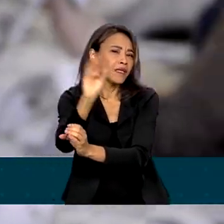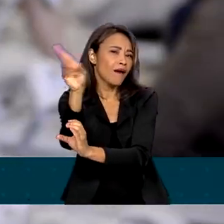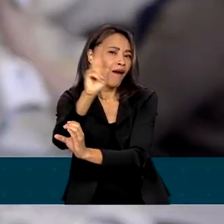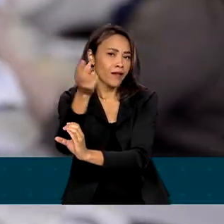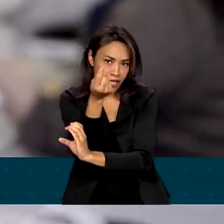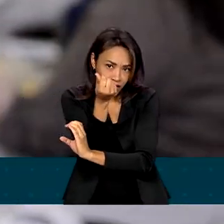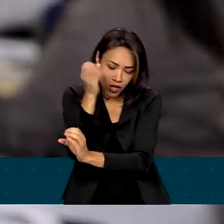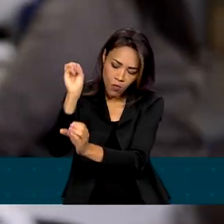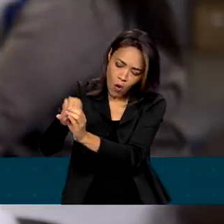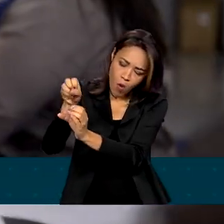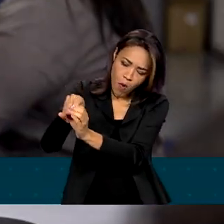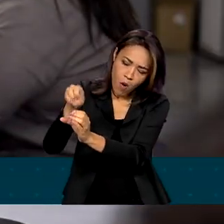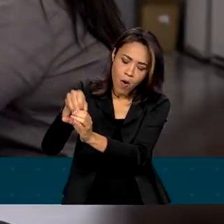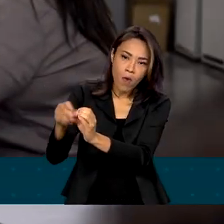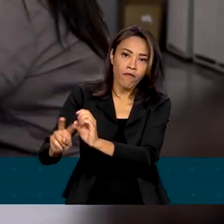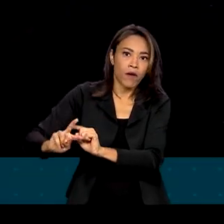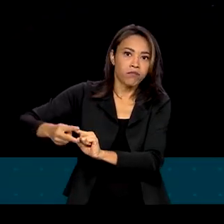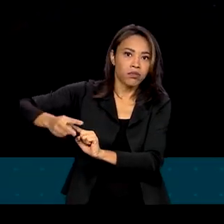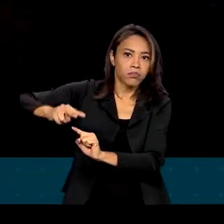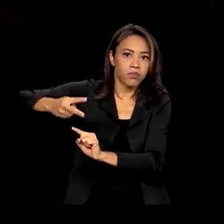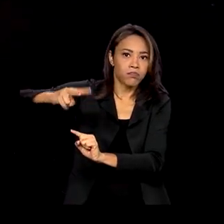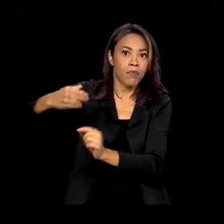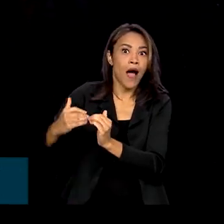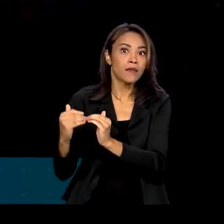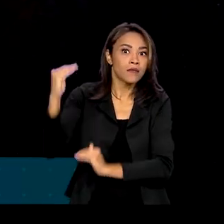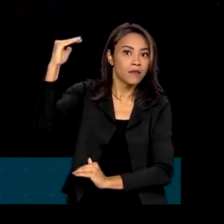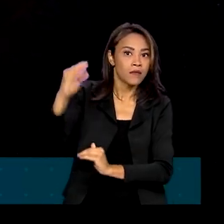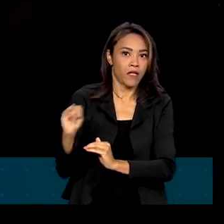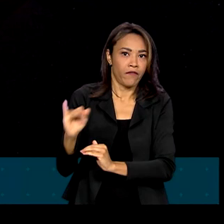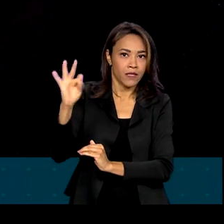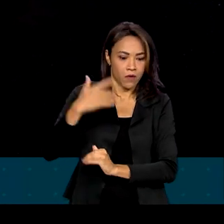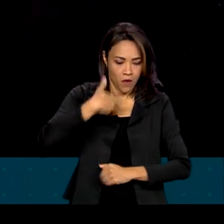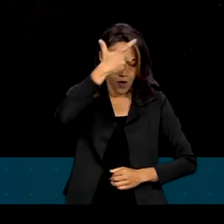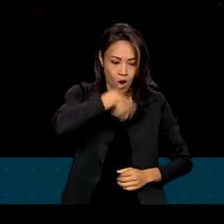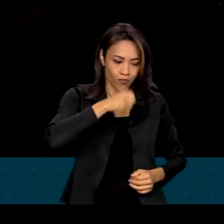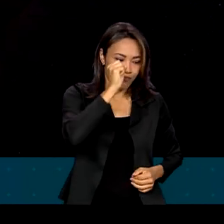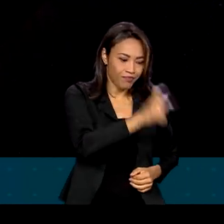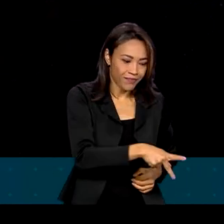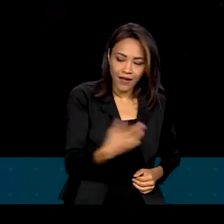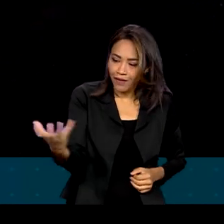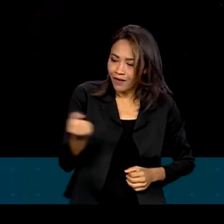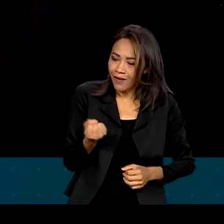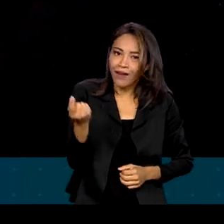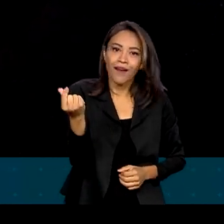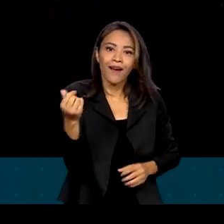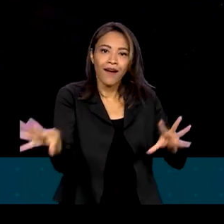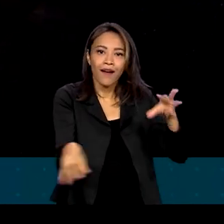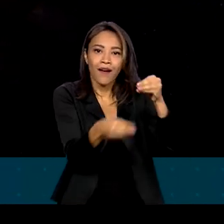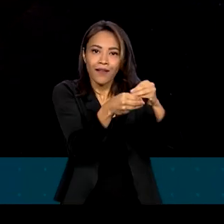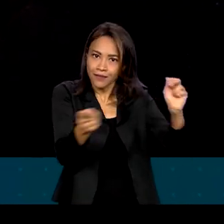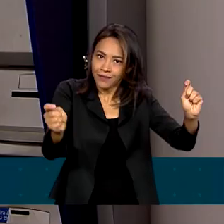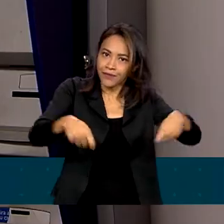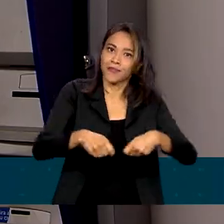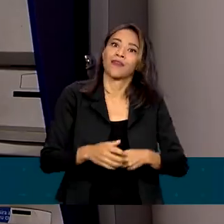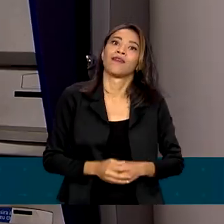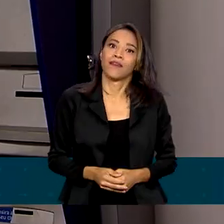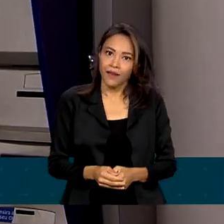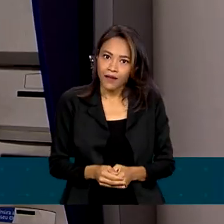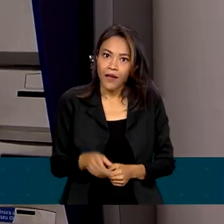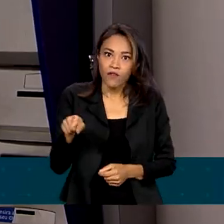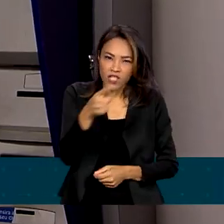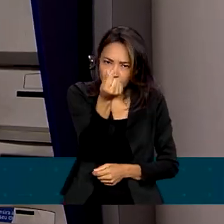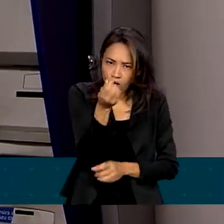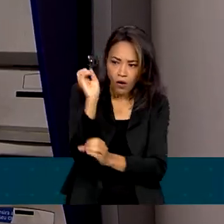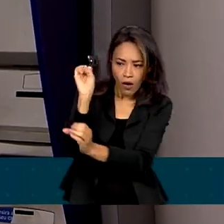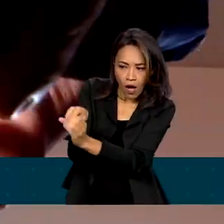Esse dinheiro vai render acima da inflação. E quando você se aposentar, pode usá-lo para complementar sua renda. Quanto mais